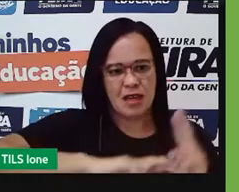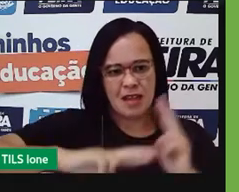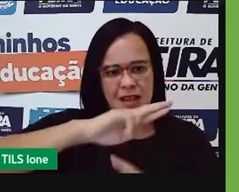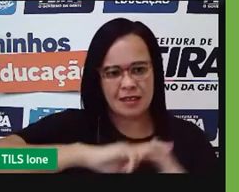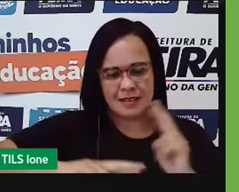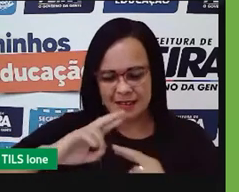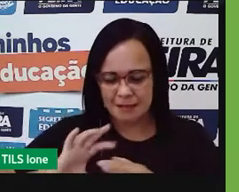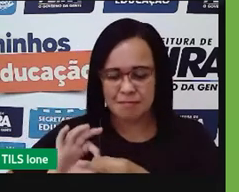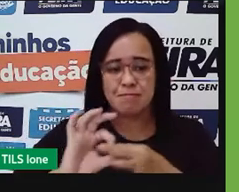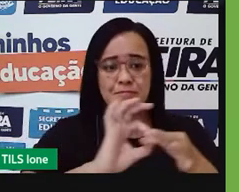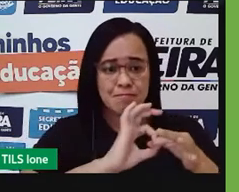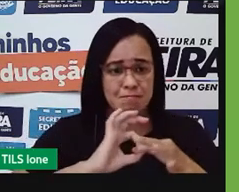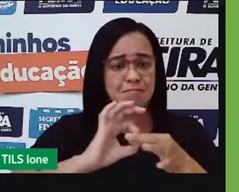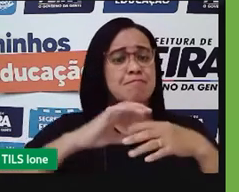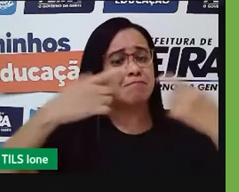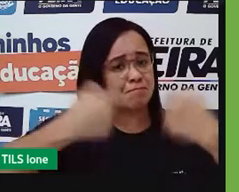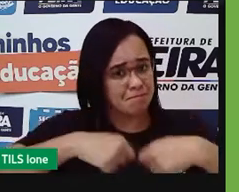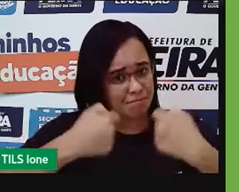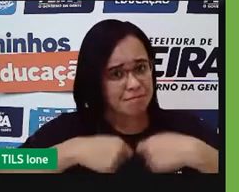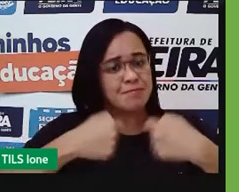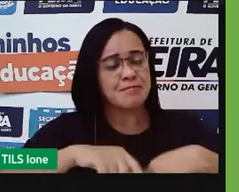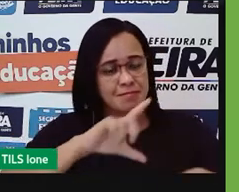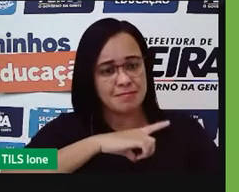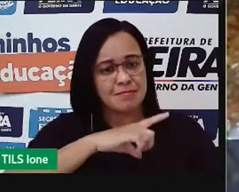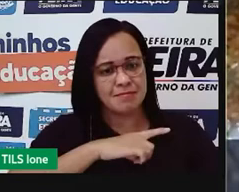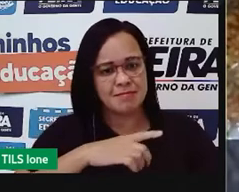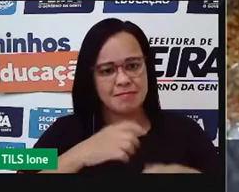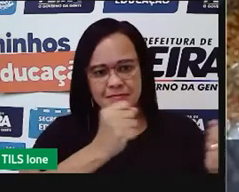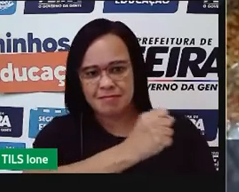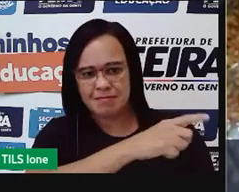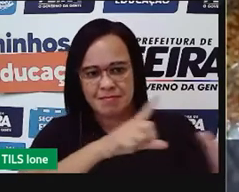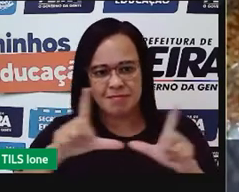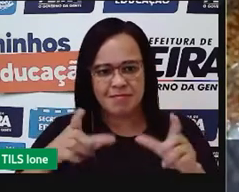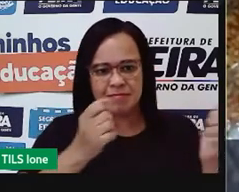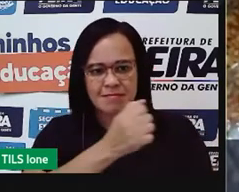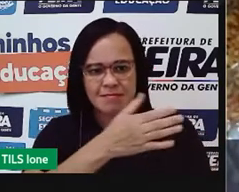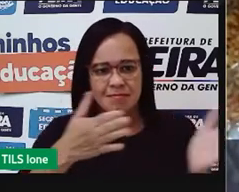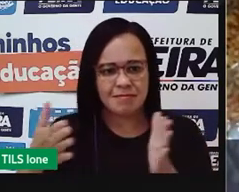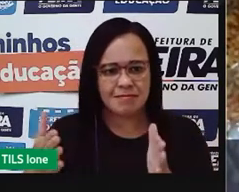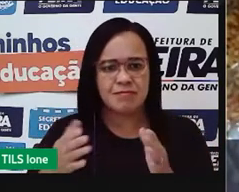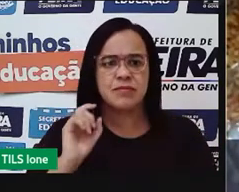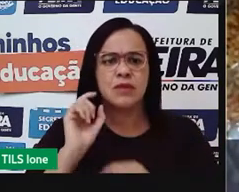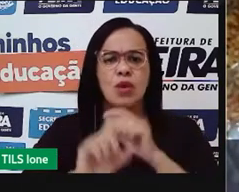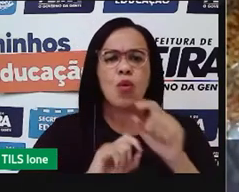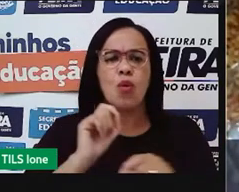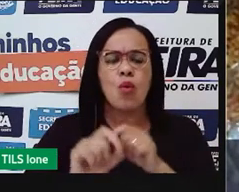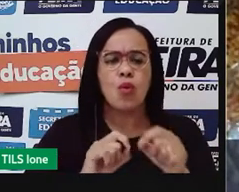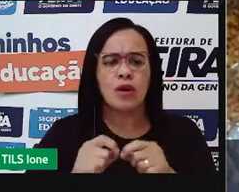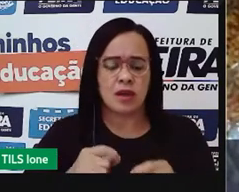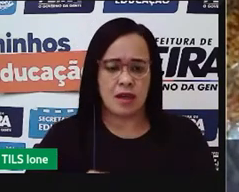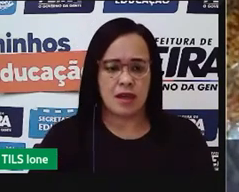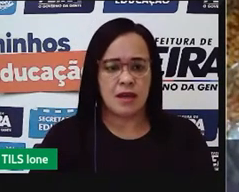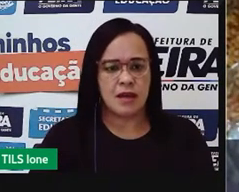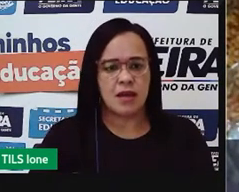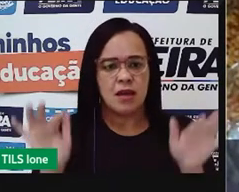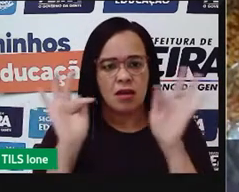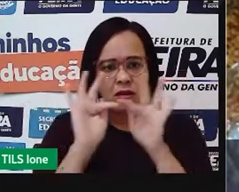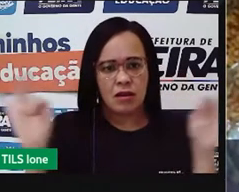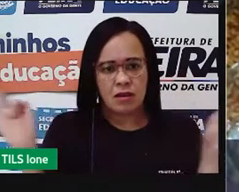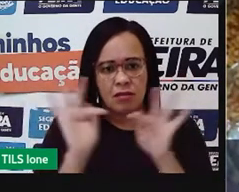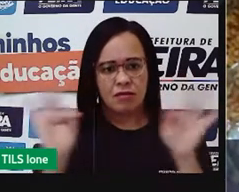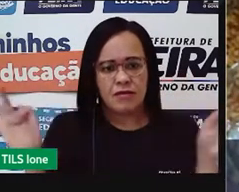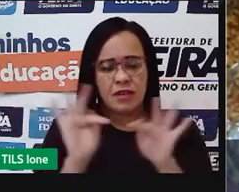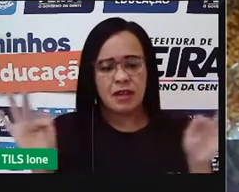interdependência entre eles. Vamos lá? Aí vem aqui uma frasezinha, né, que é do